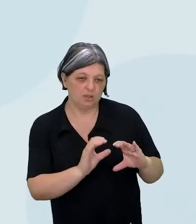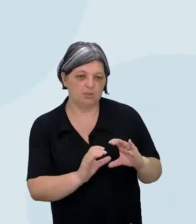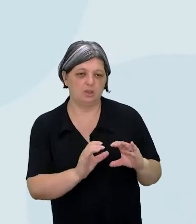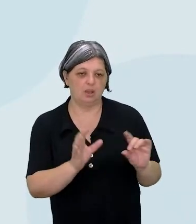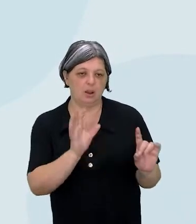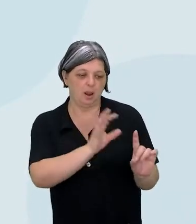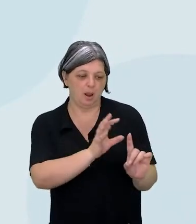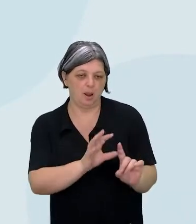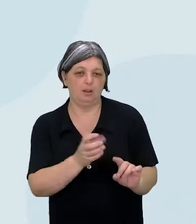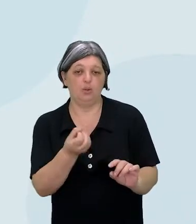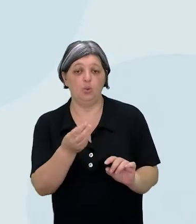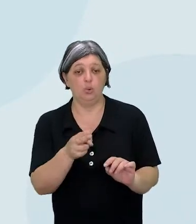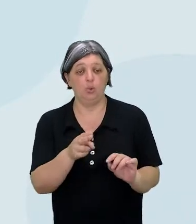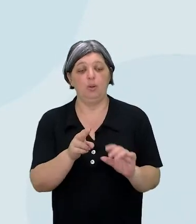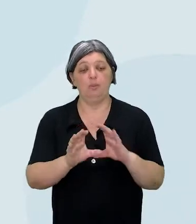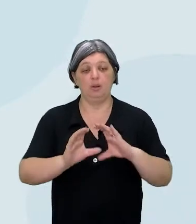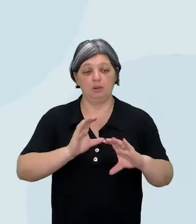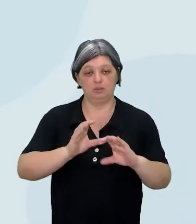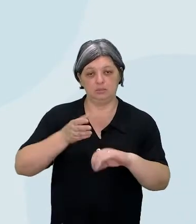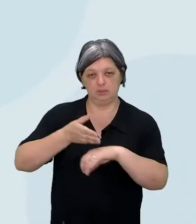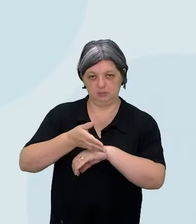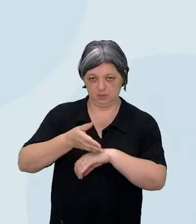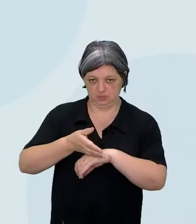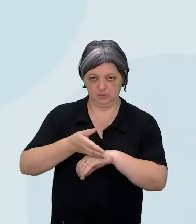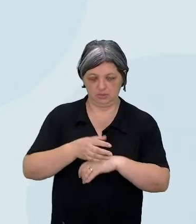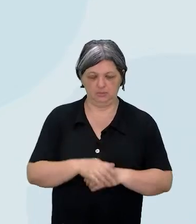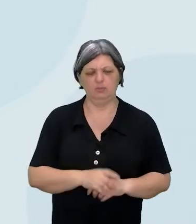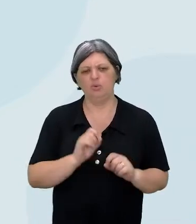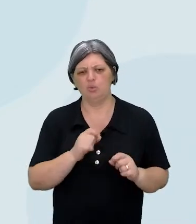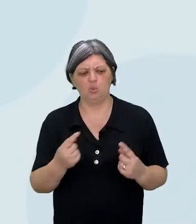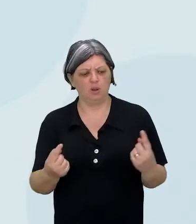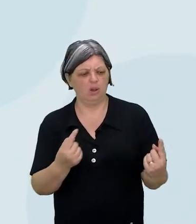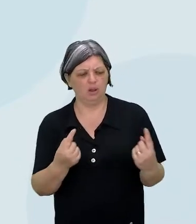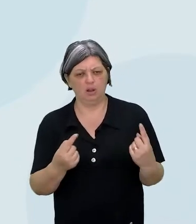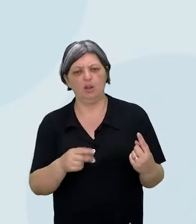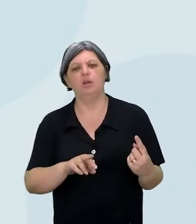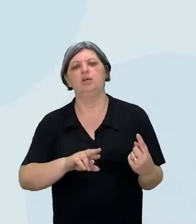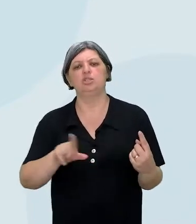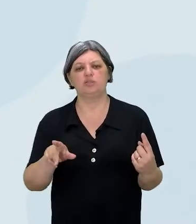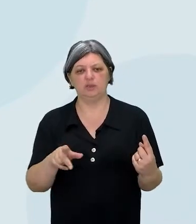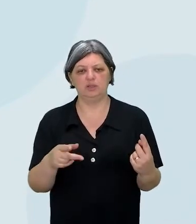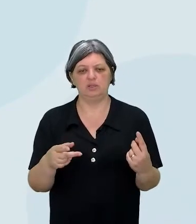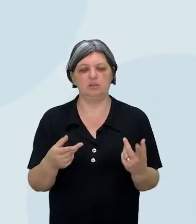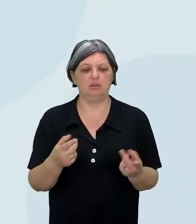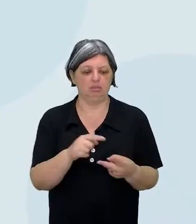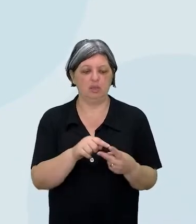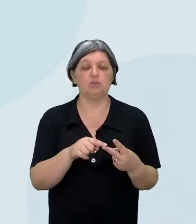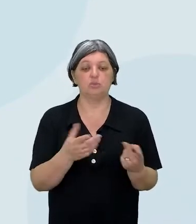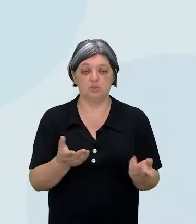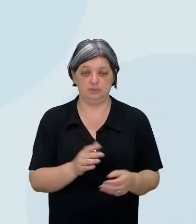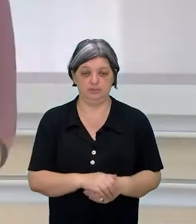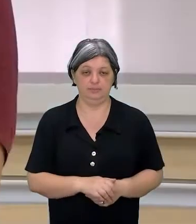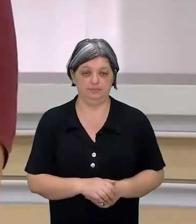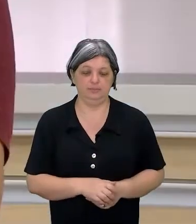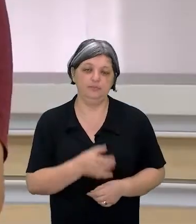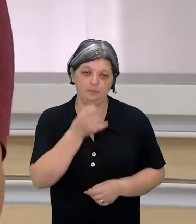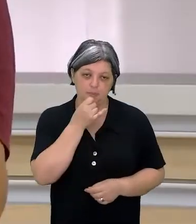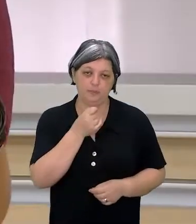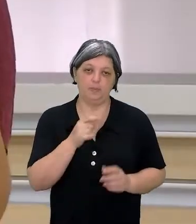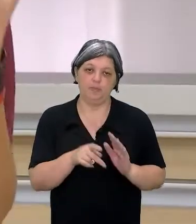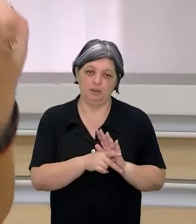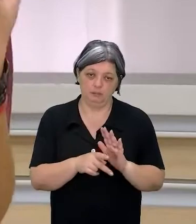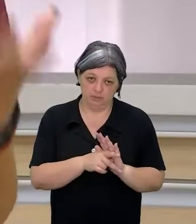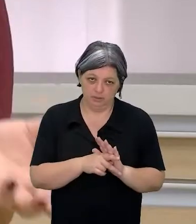e de outro uma comunicação participativa. Qual é a diferença entre essas duas? Vamos lá. Quando a gente fala sobre o